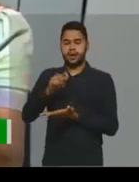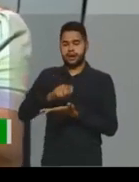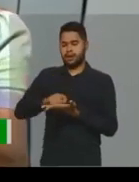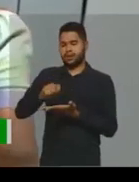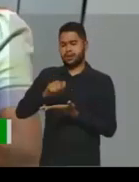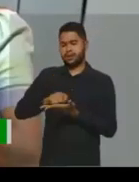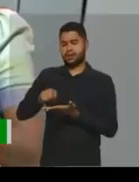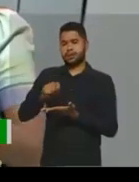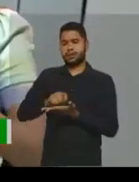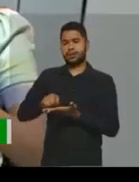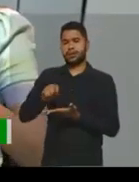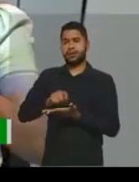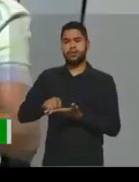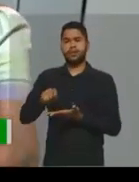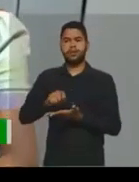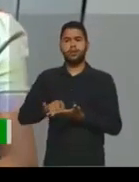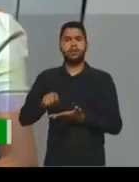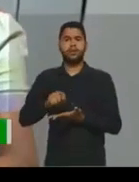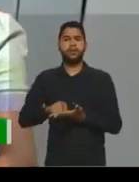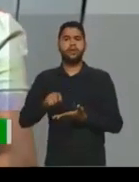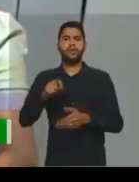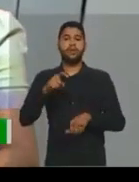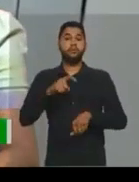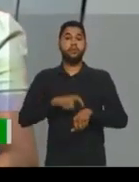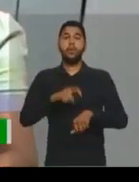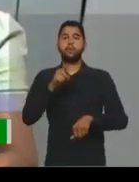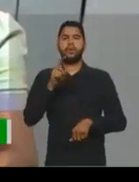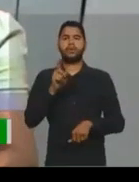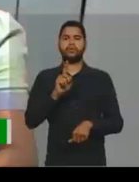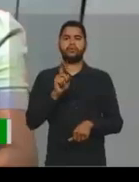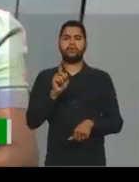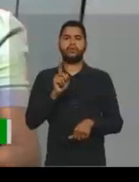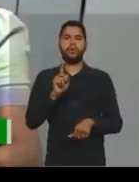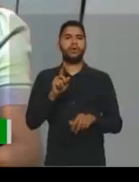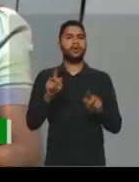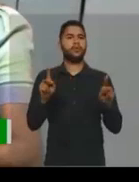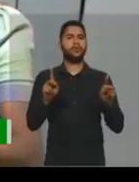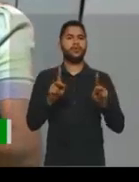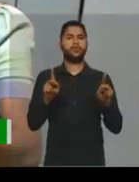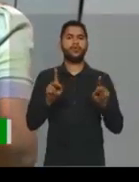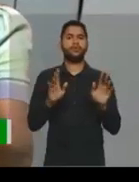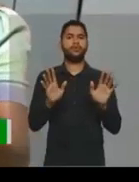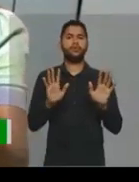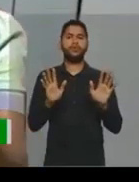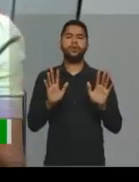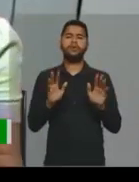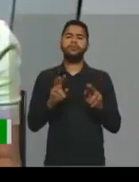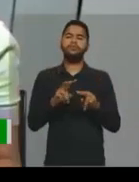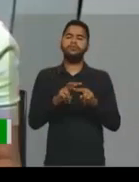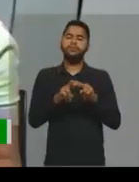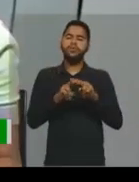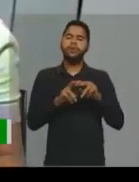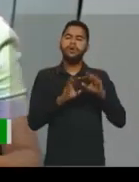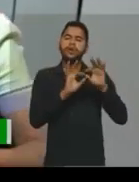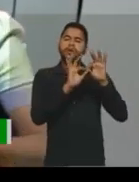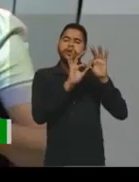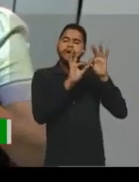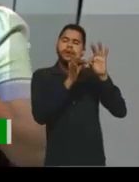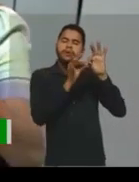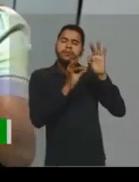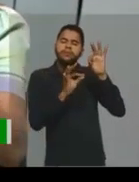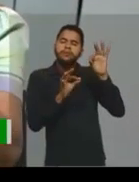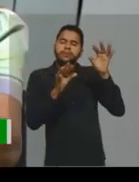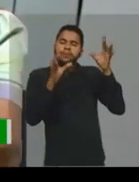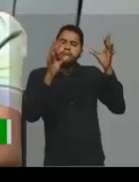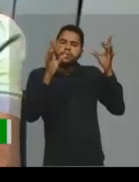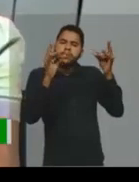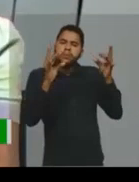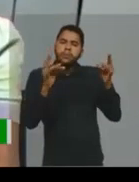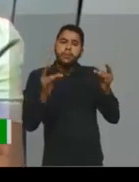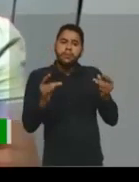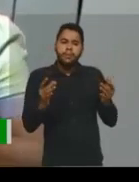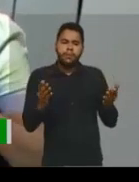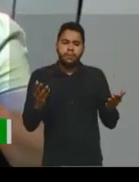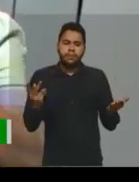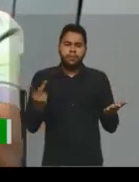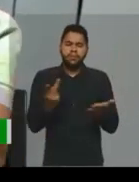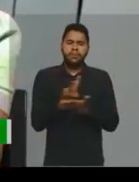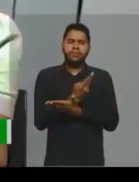tá aqui e ali, por quê? Ela não é naquele momento, como a professora Mês falou, por isso ela é mais longa, porque aconteceu